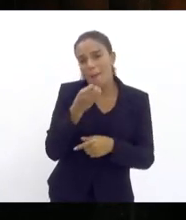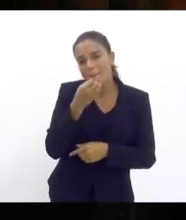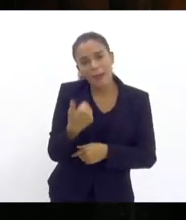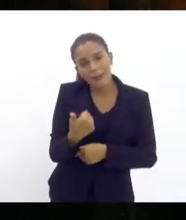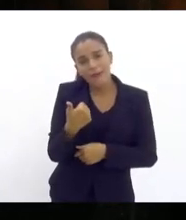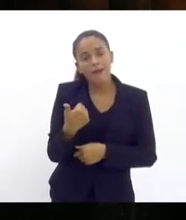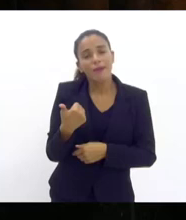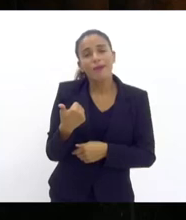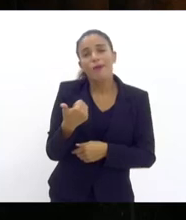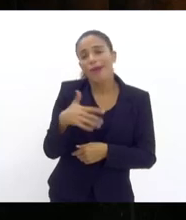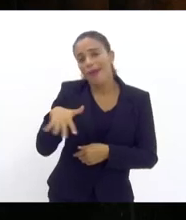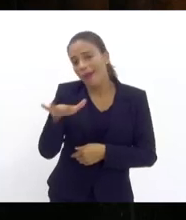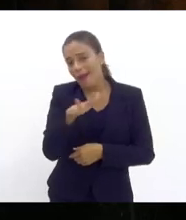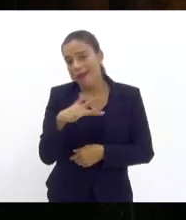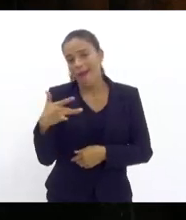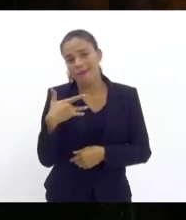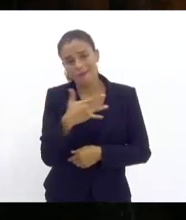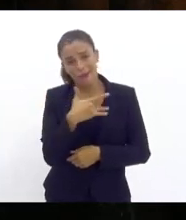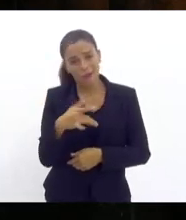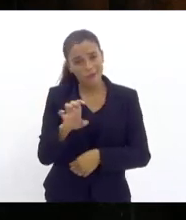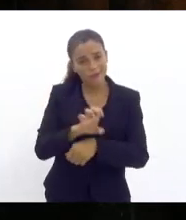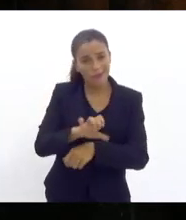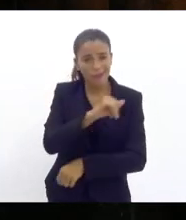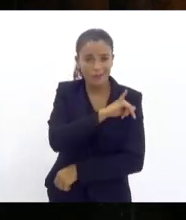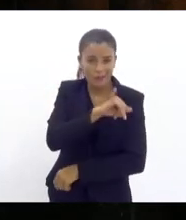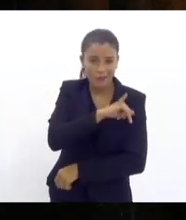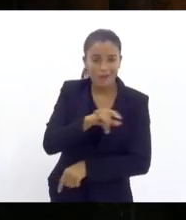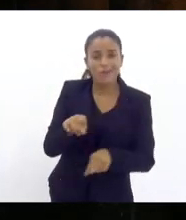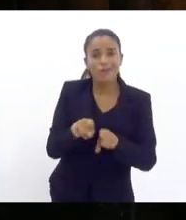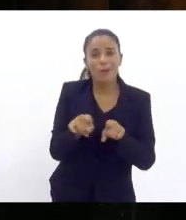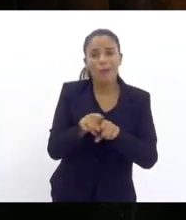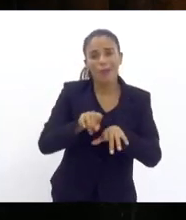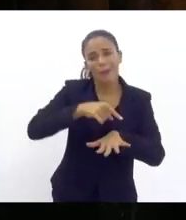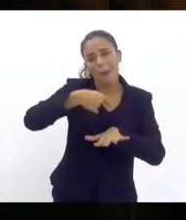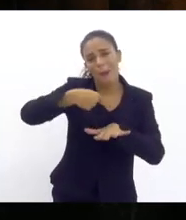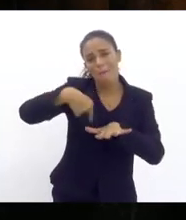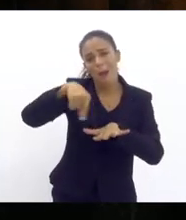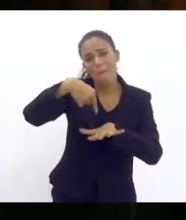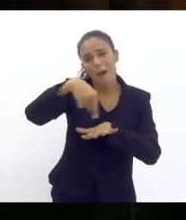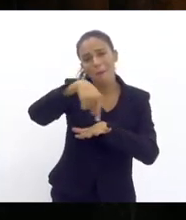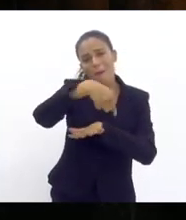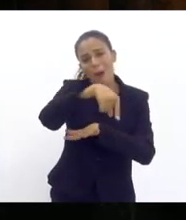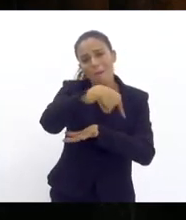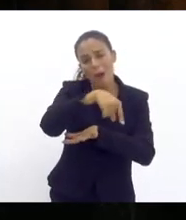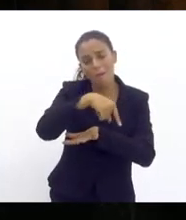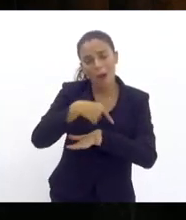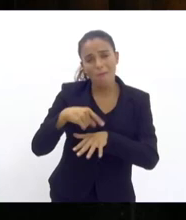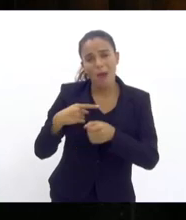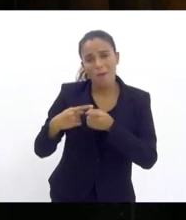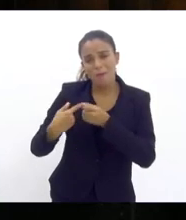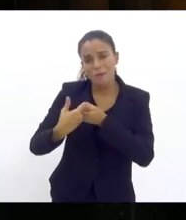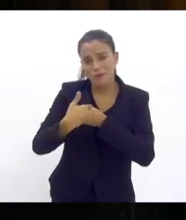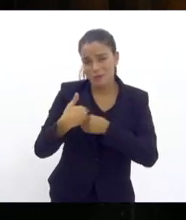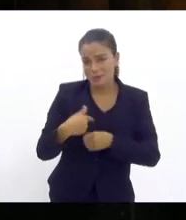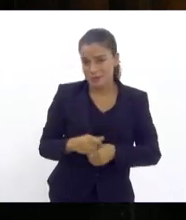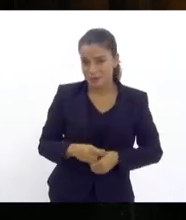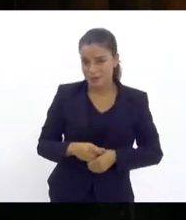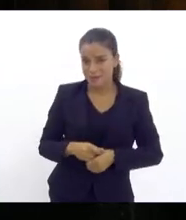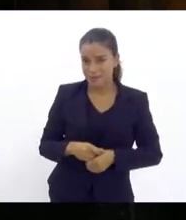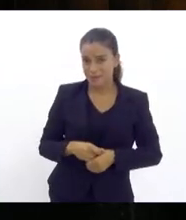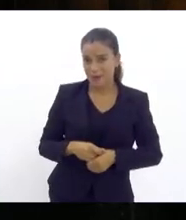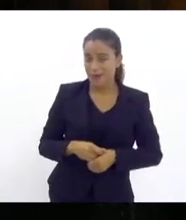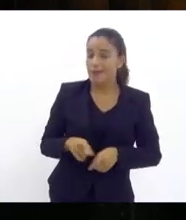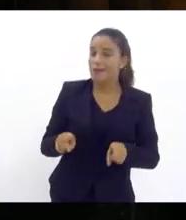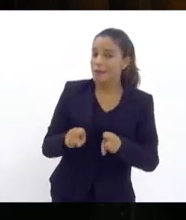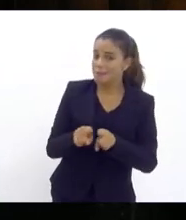bem a saúde no estado e nos mais diversos municípios com honrosas exceções